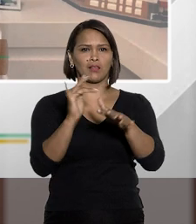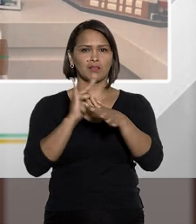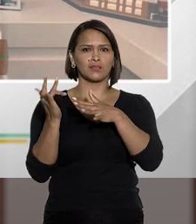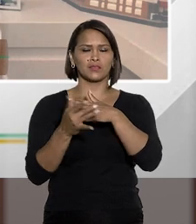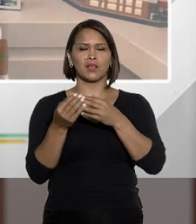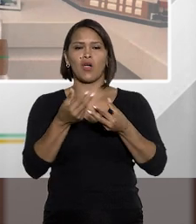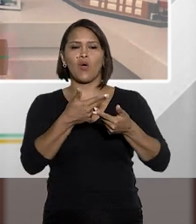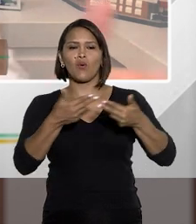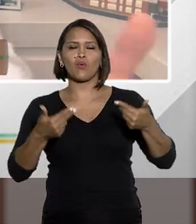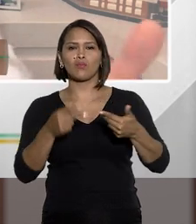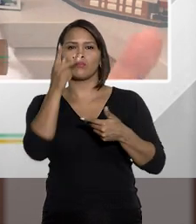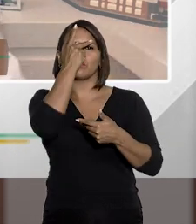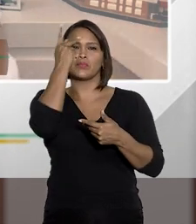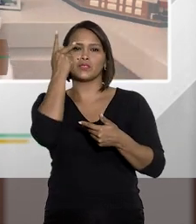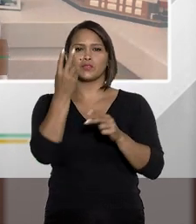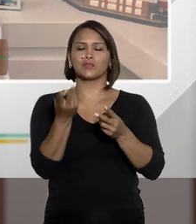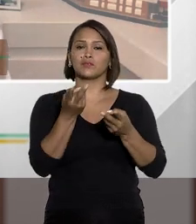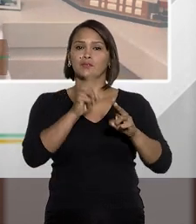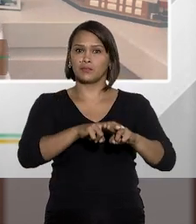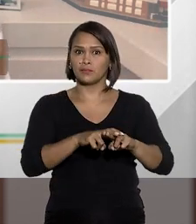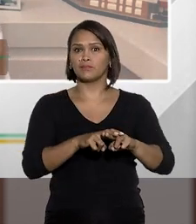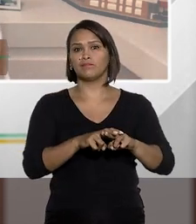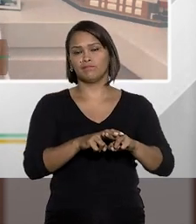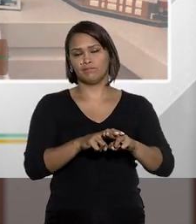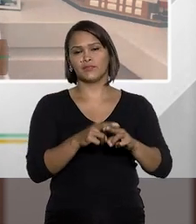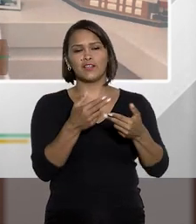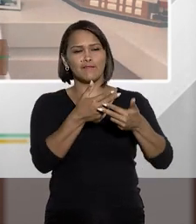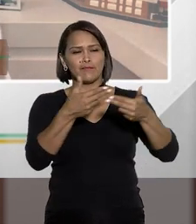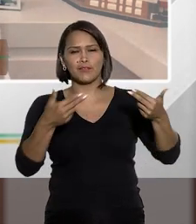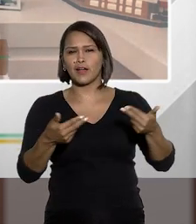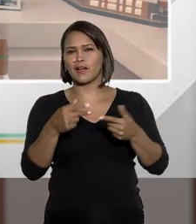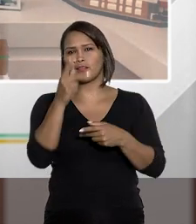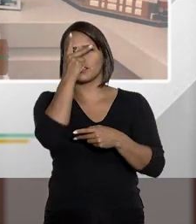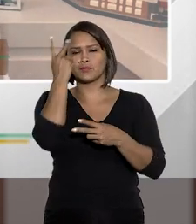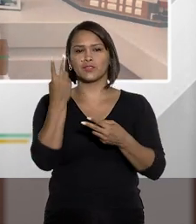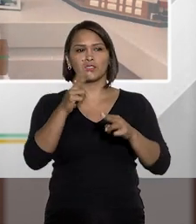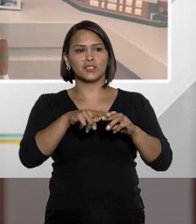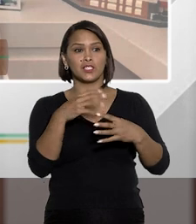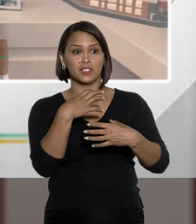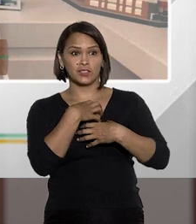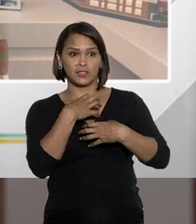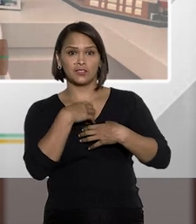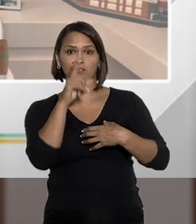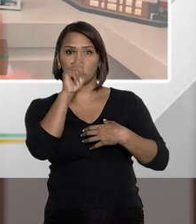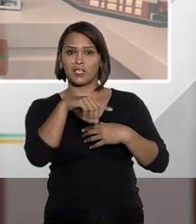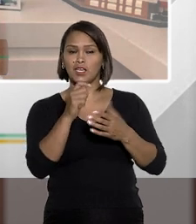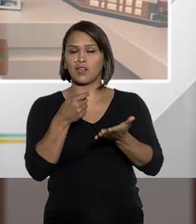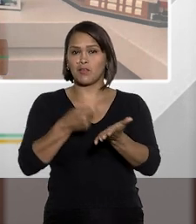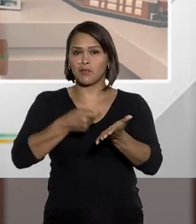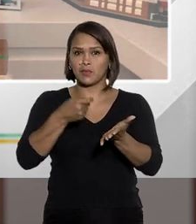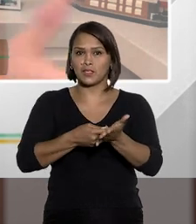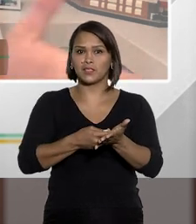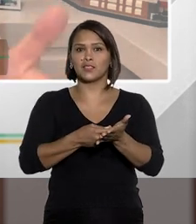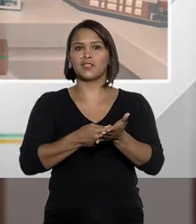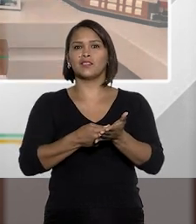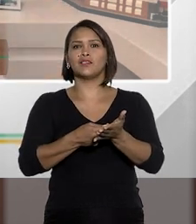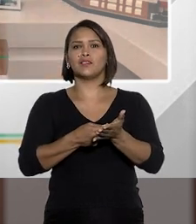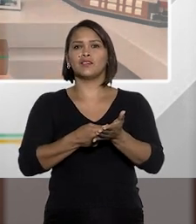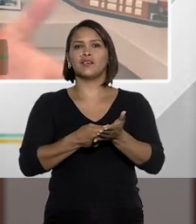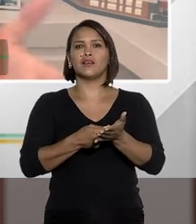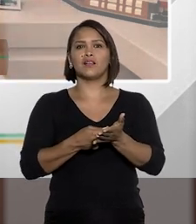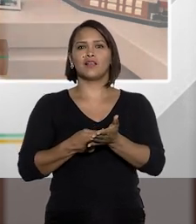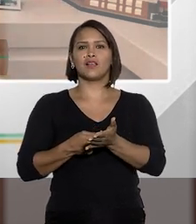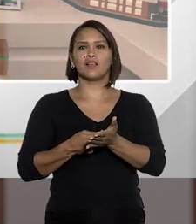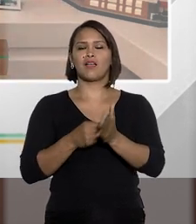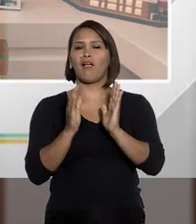redes sociais? Quantos casos de pessoas são presas, Tiago? E a gente vê situações em que elas são obrigadas a